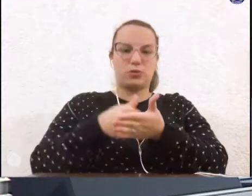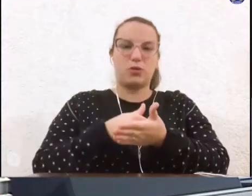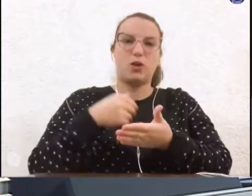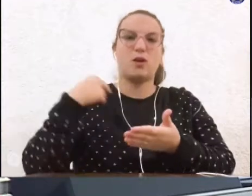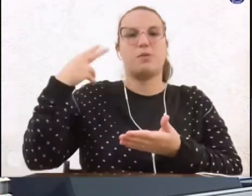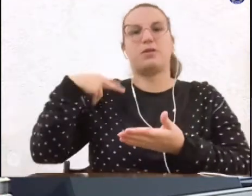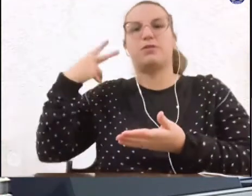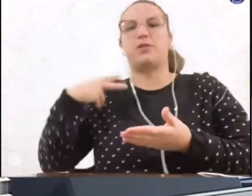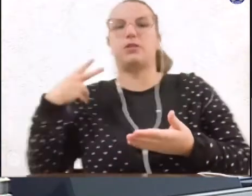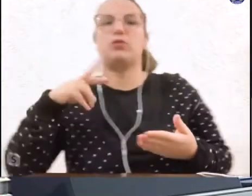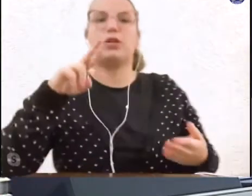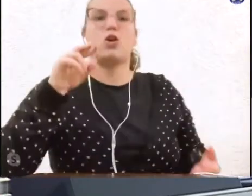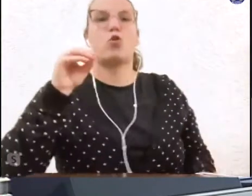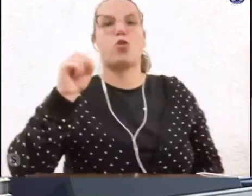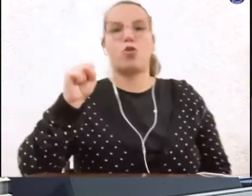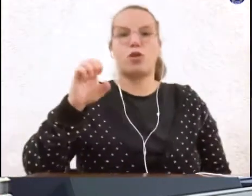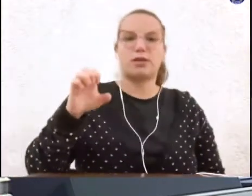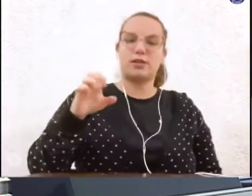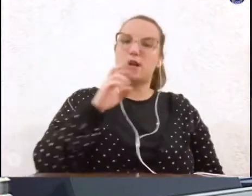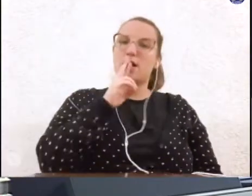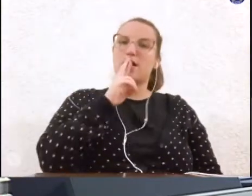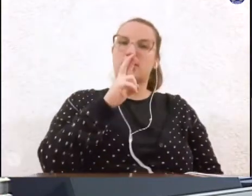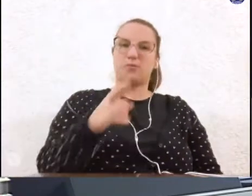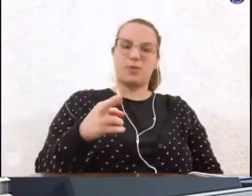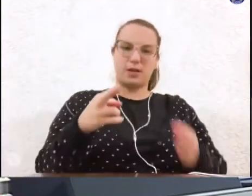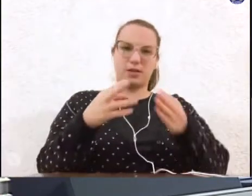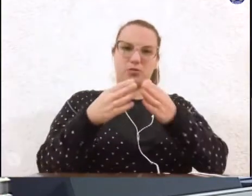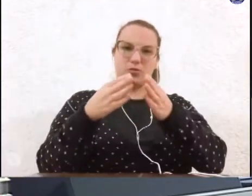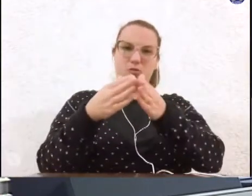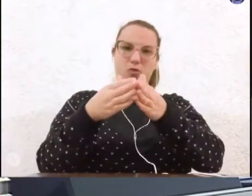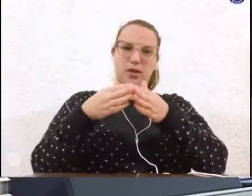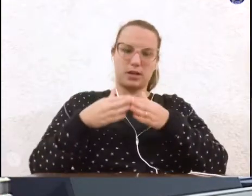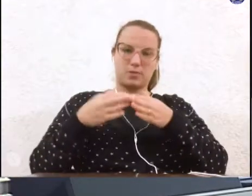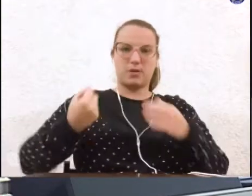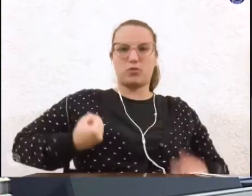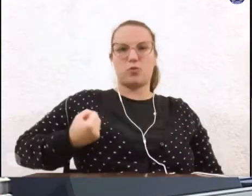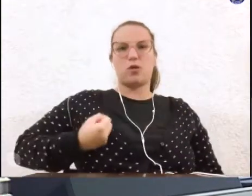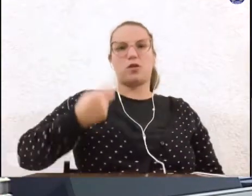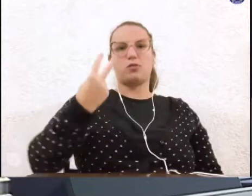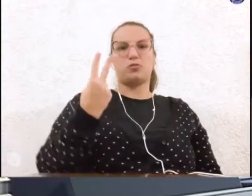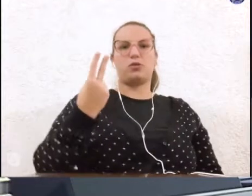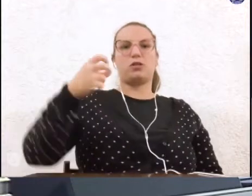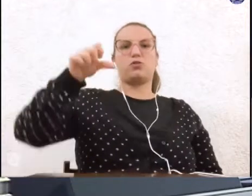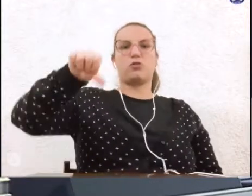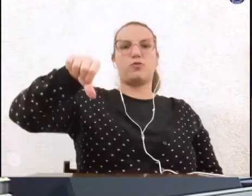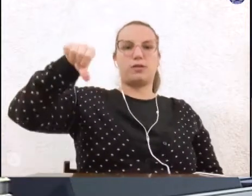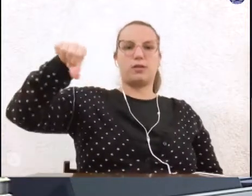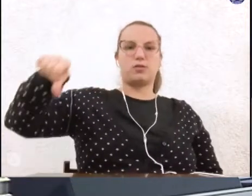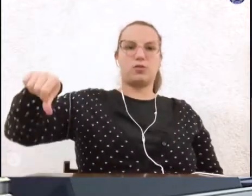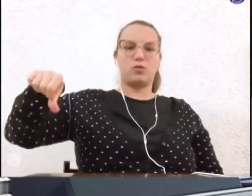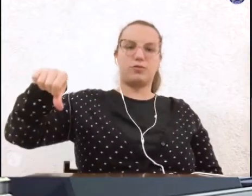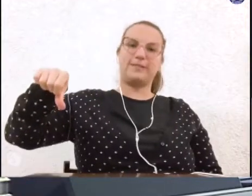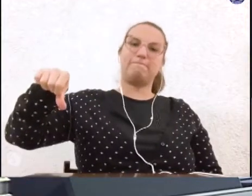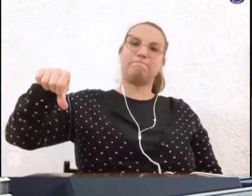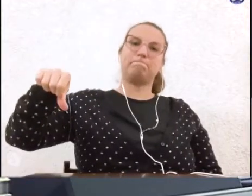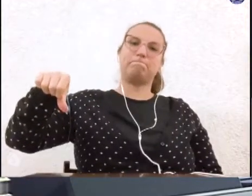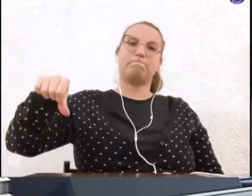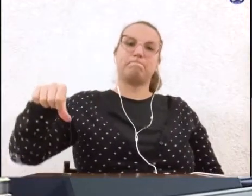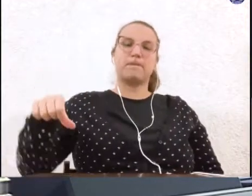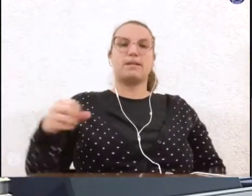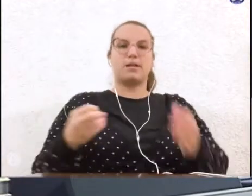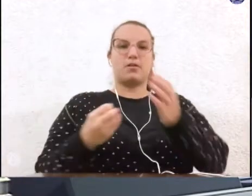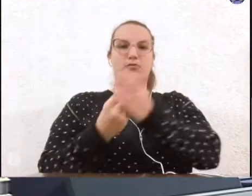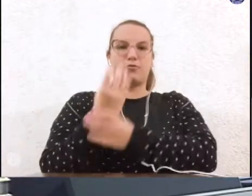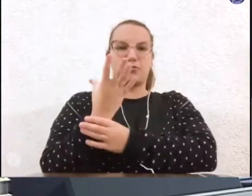Rosiello, respondendo o requerimento número 299. Da Fundação